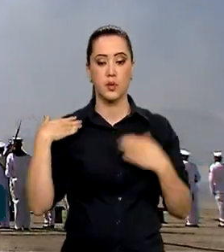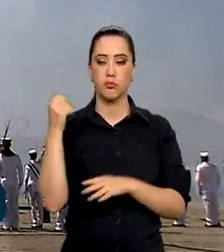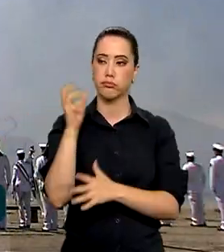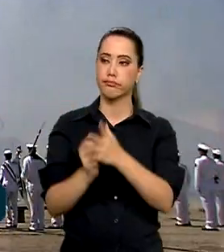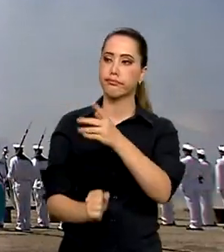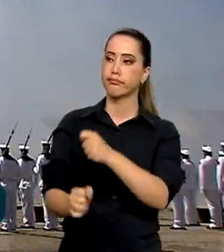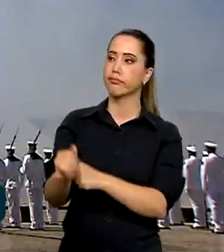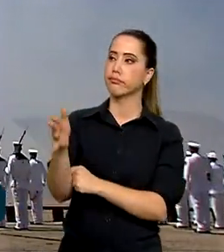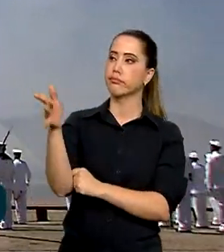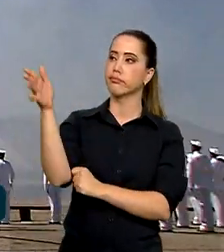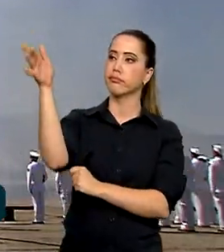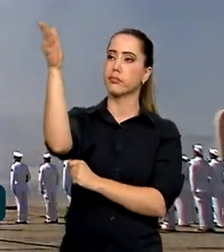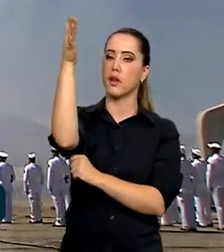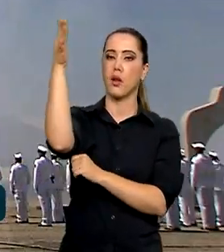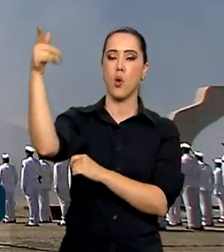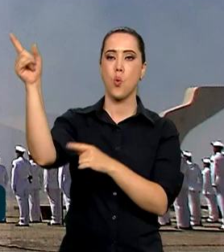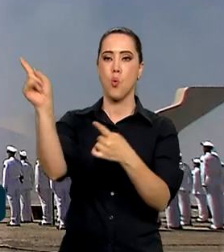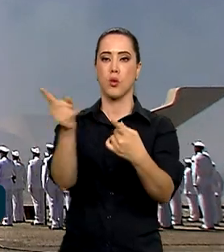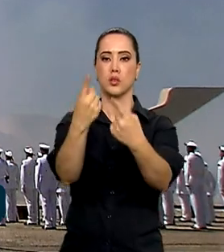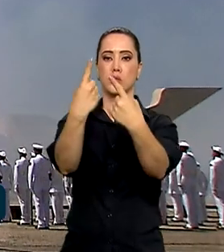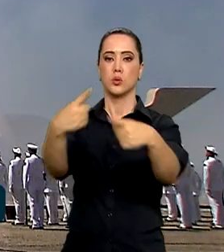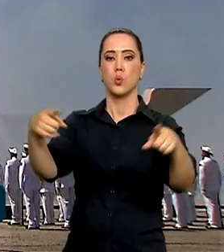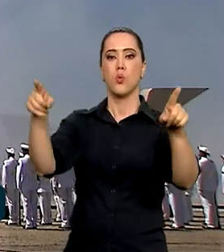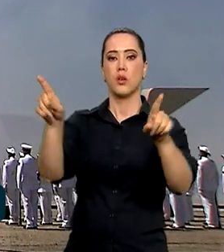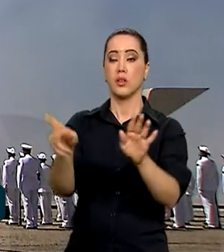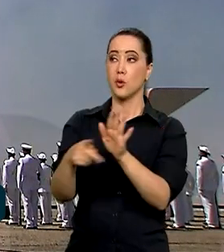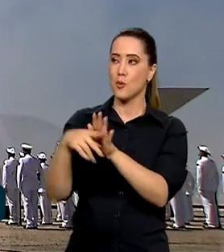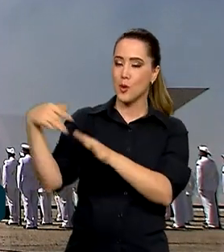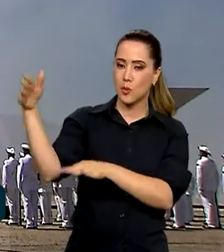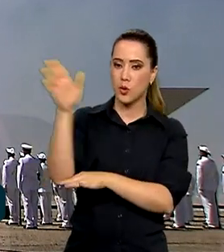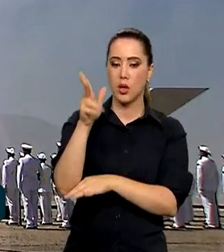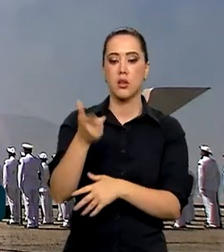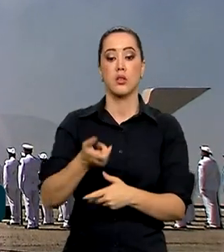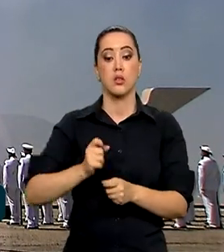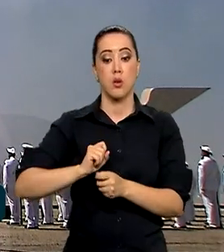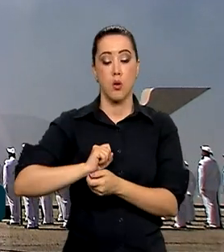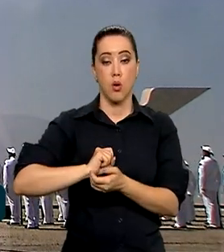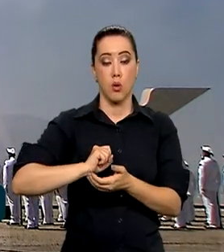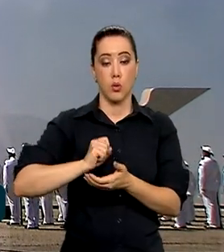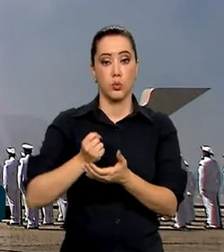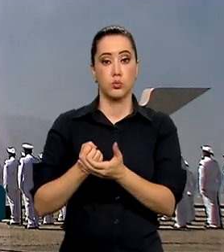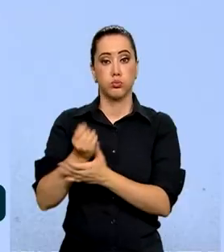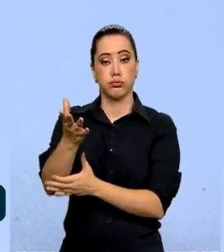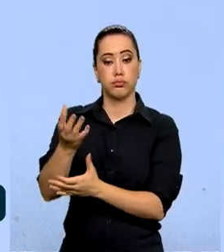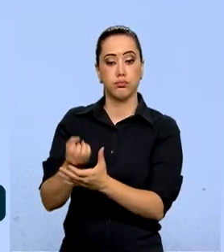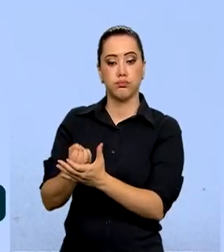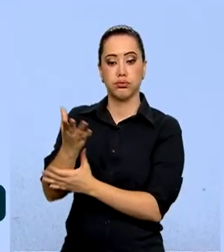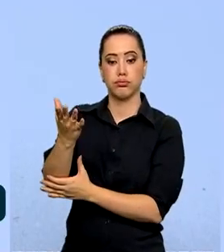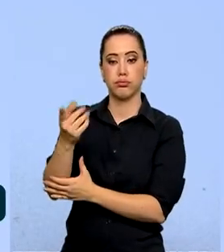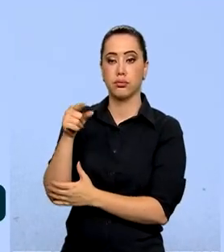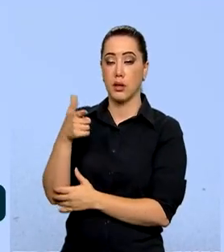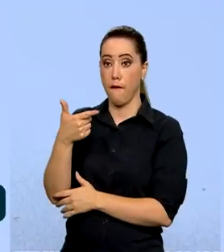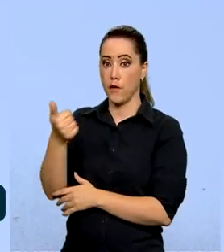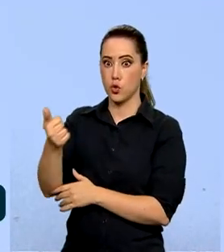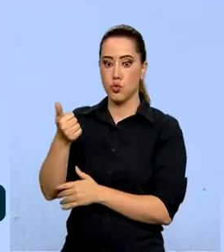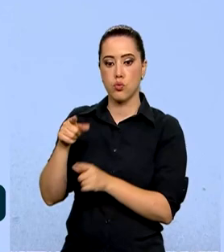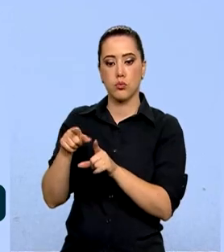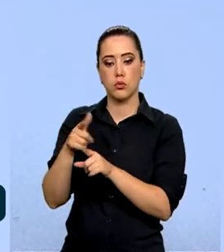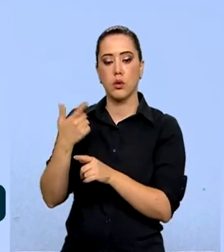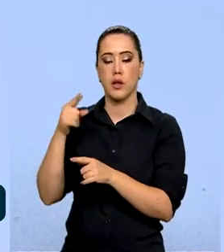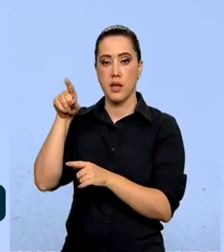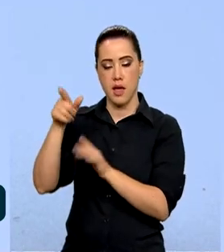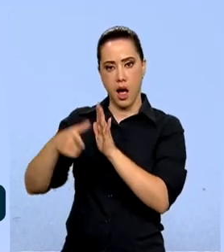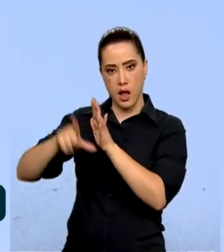sobe ao som do hino nacional e uma salva de 21 tiros de canhão. E a antiga é